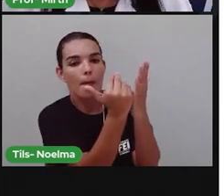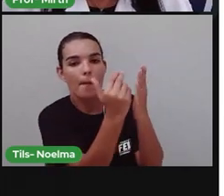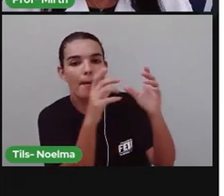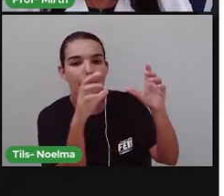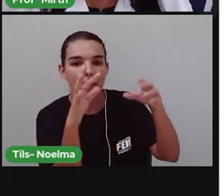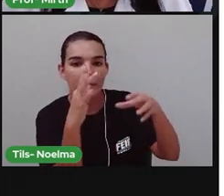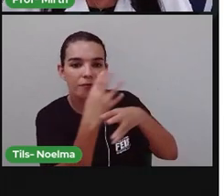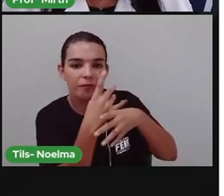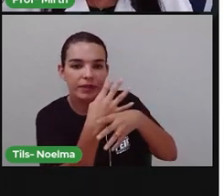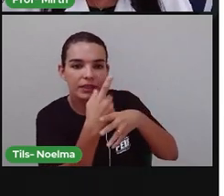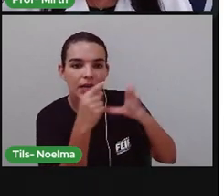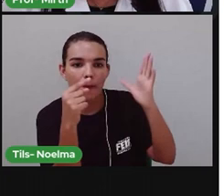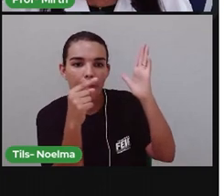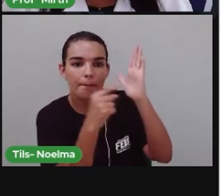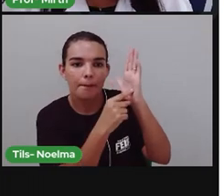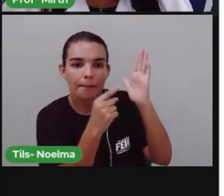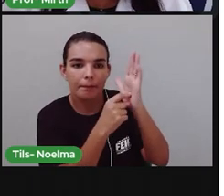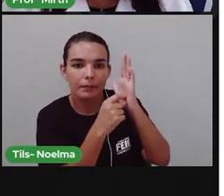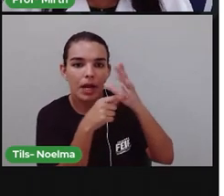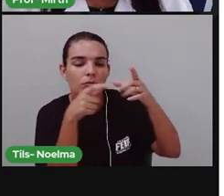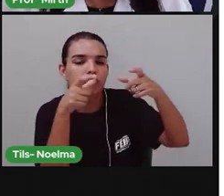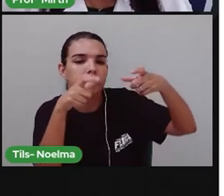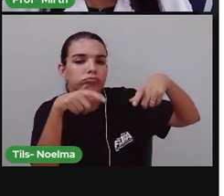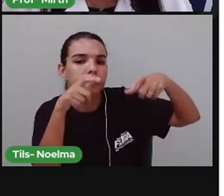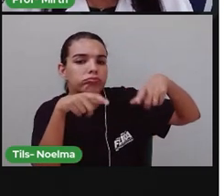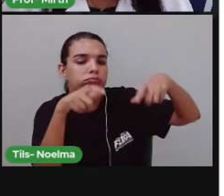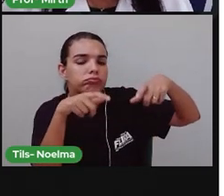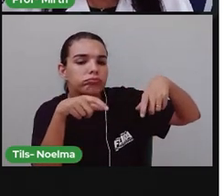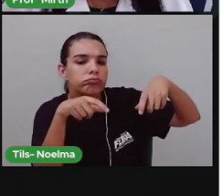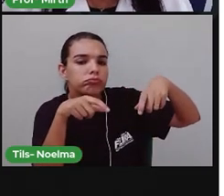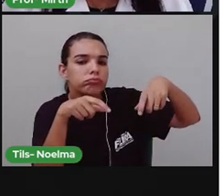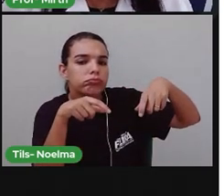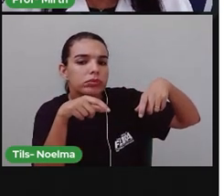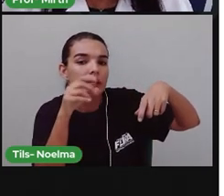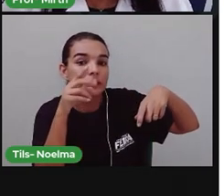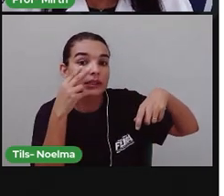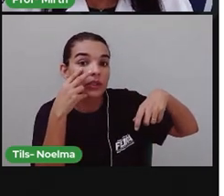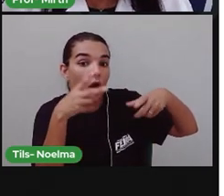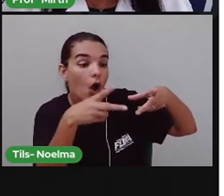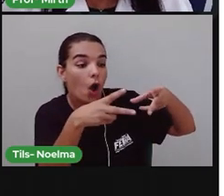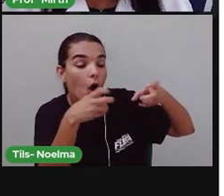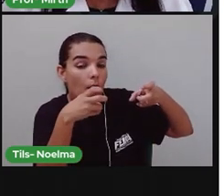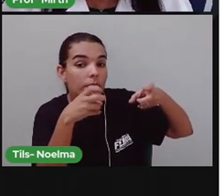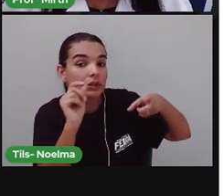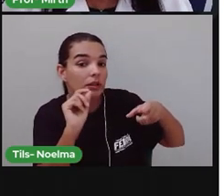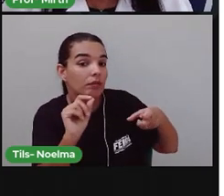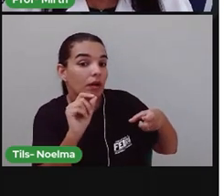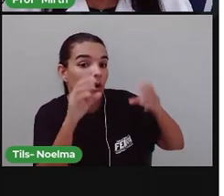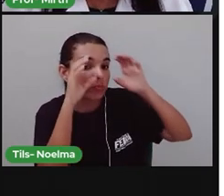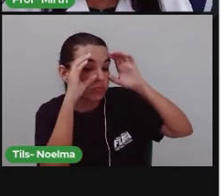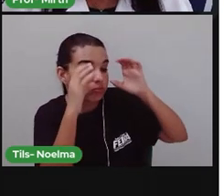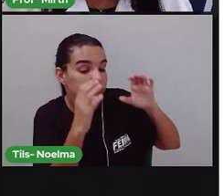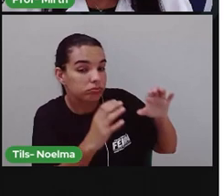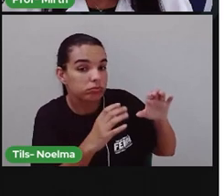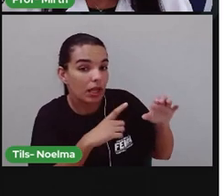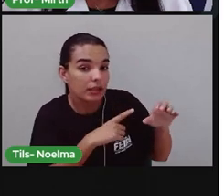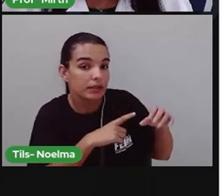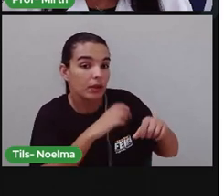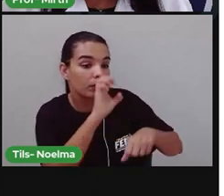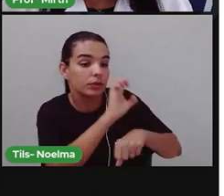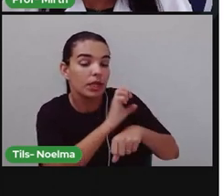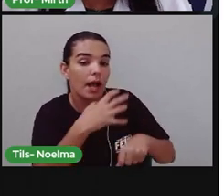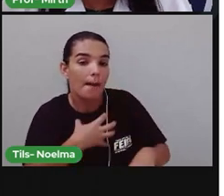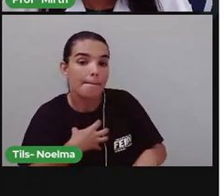Feira de Santana Onde Se vocês observarem Aqui Nós temos O estado Da